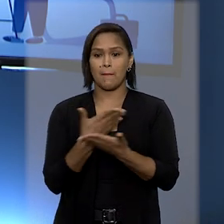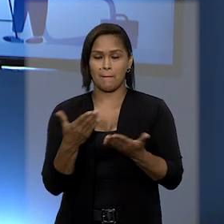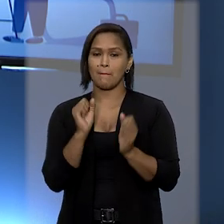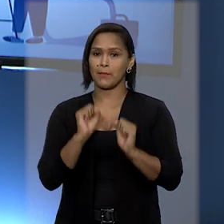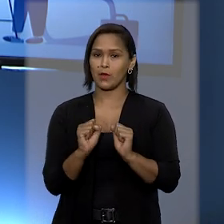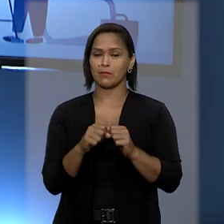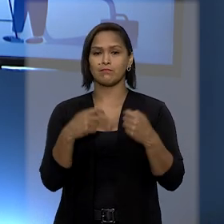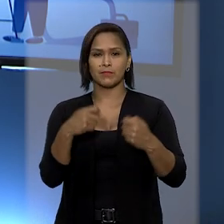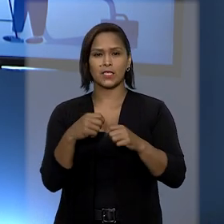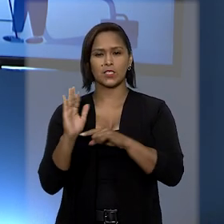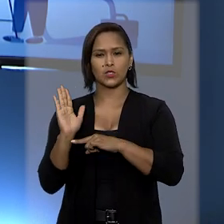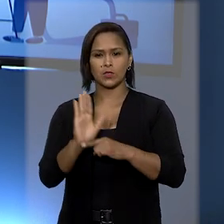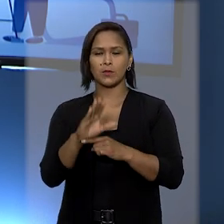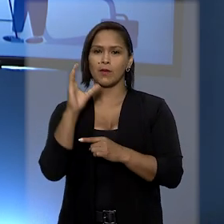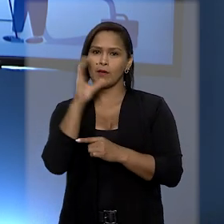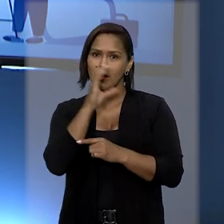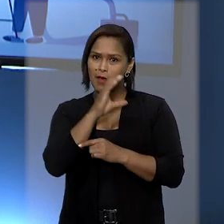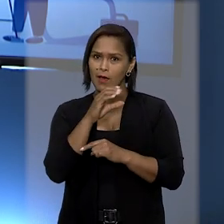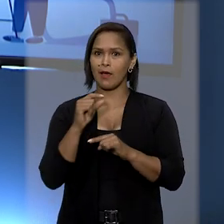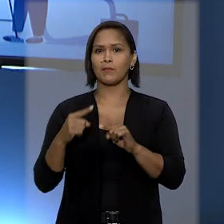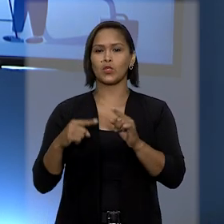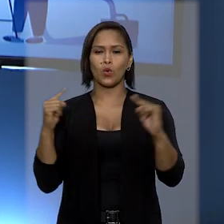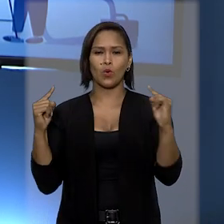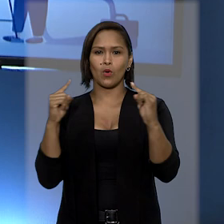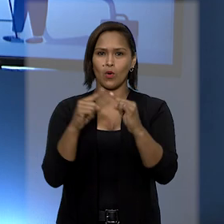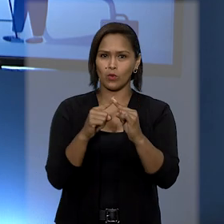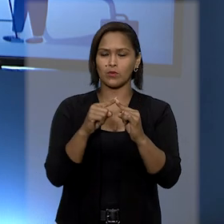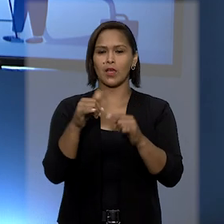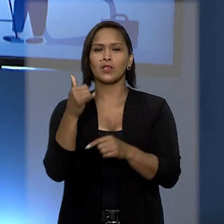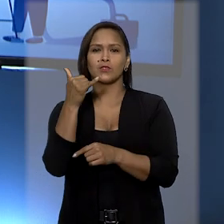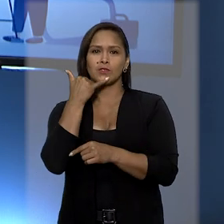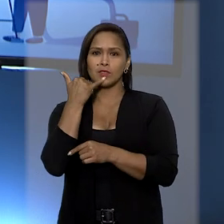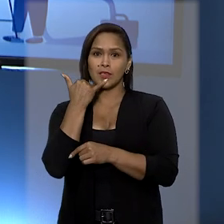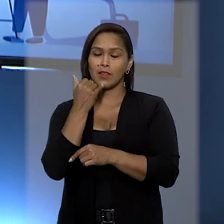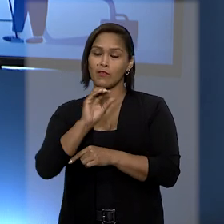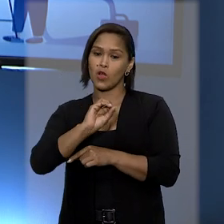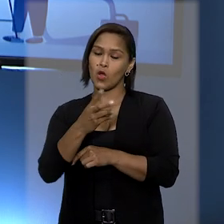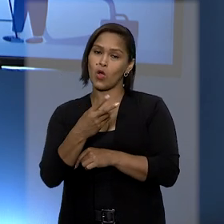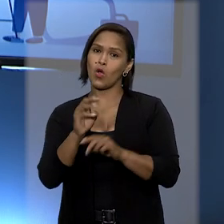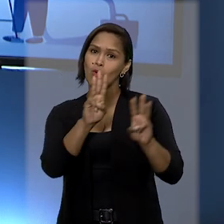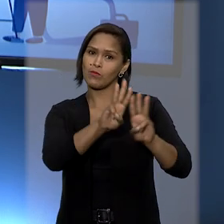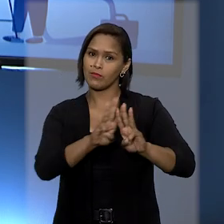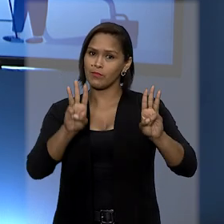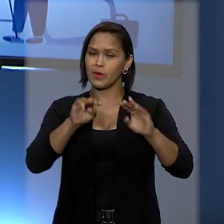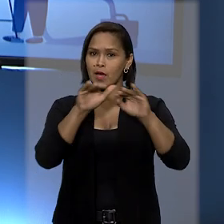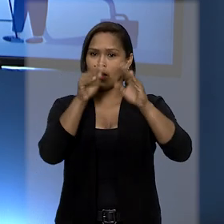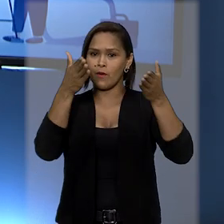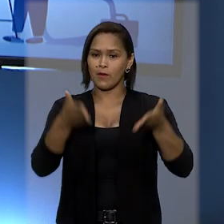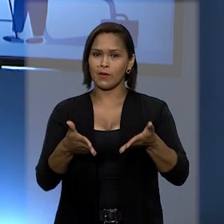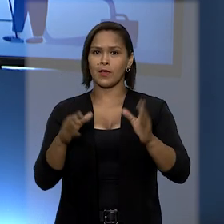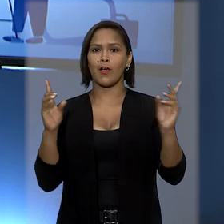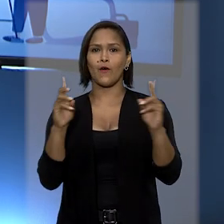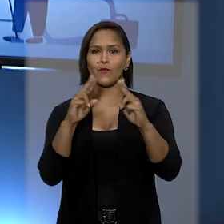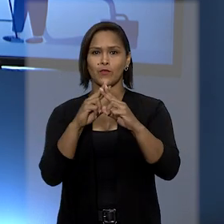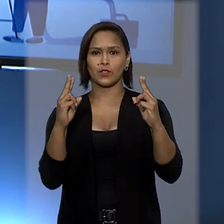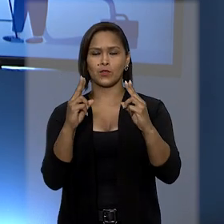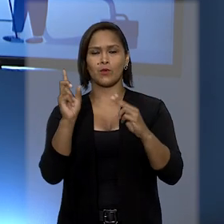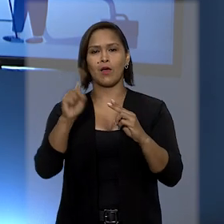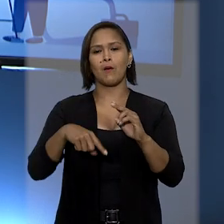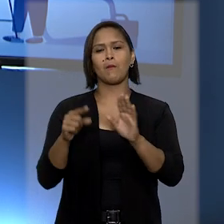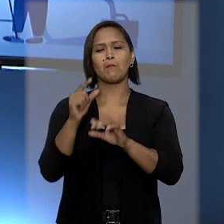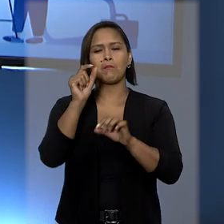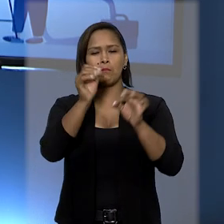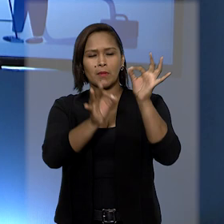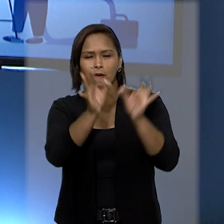Caso precise de um atendimento rápido, contate um dos telefones ou acesse nosso balcão virtual. Para